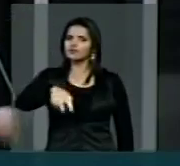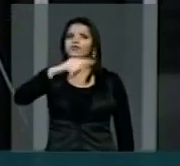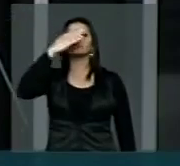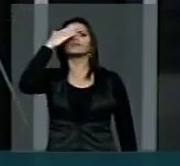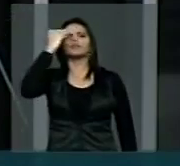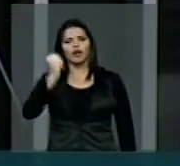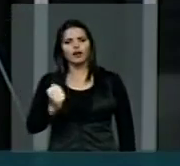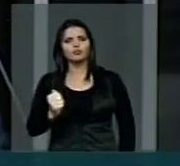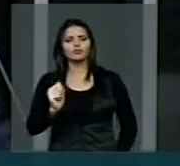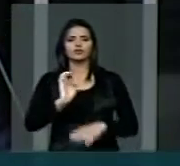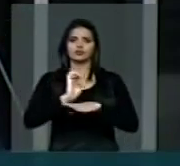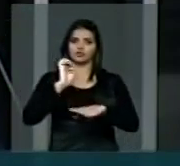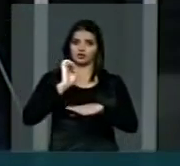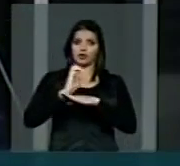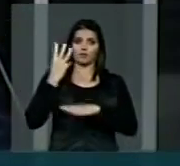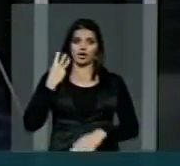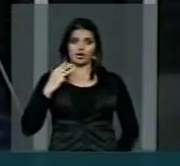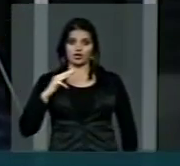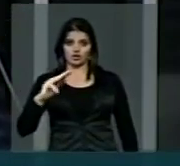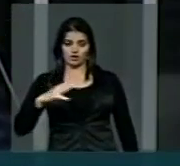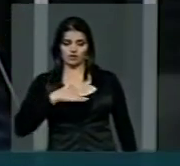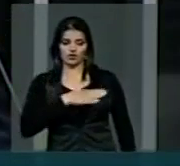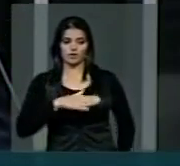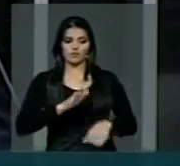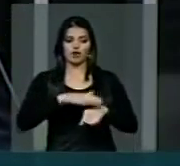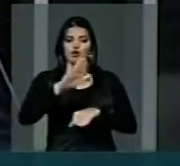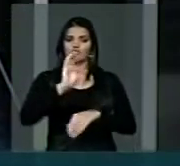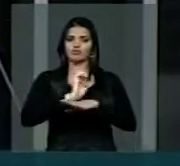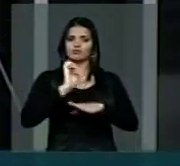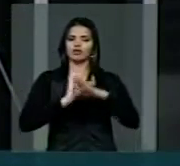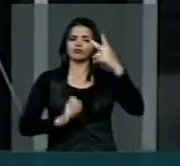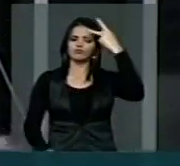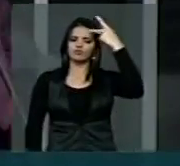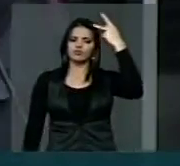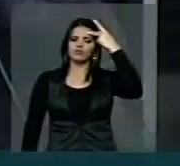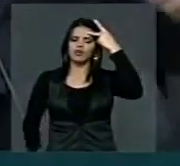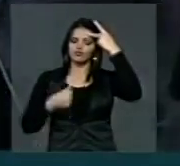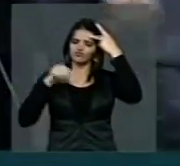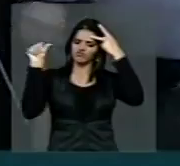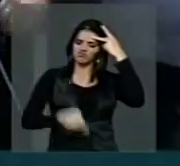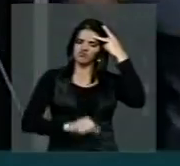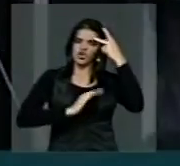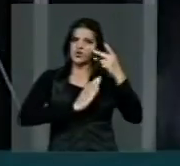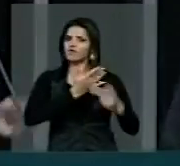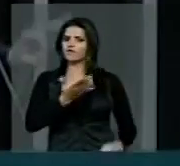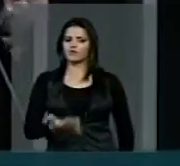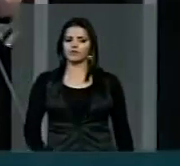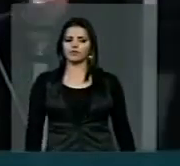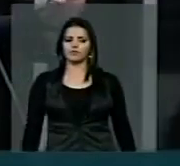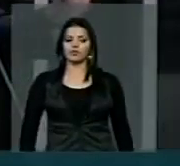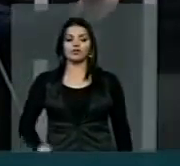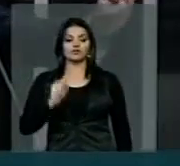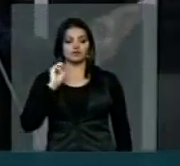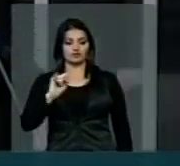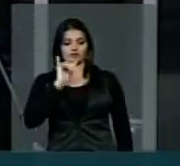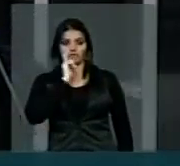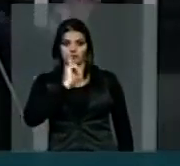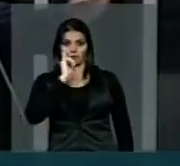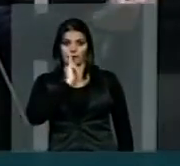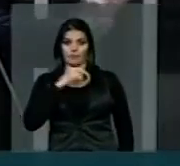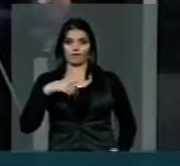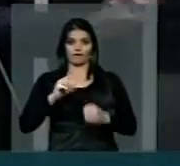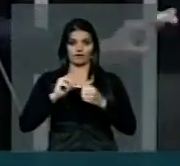Maranhão ao maior estado de São Paulo, do país que é São Paulo. Se você pegar